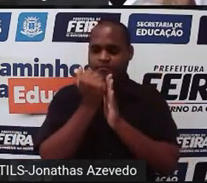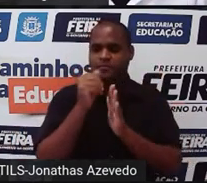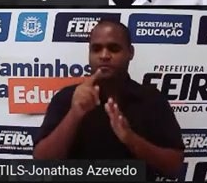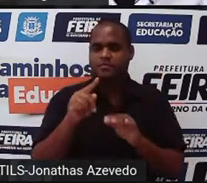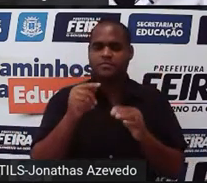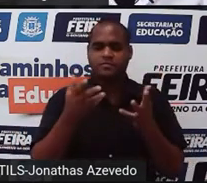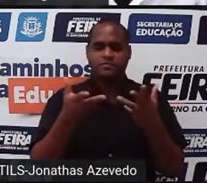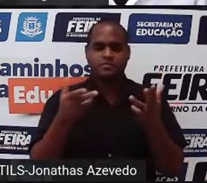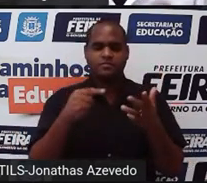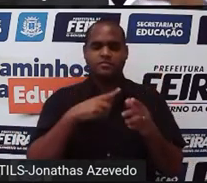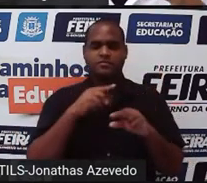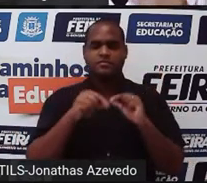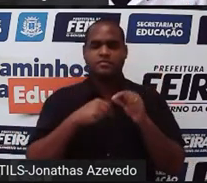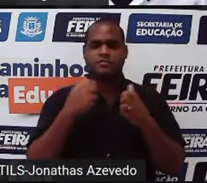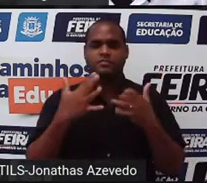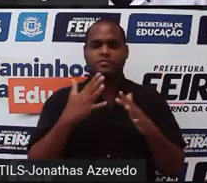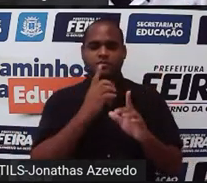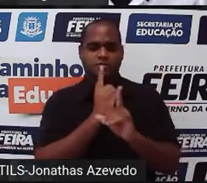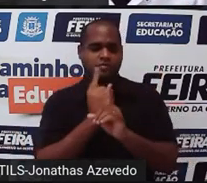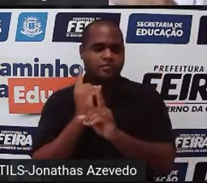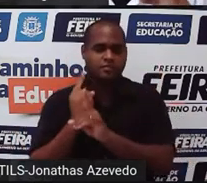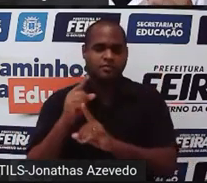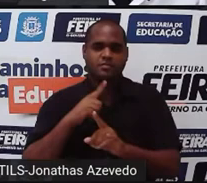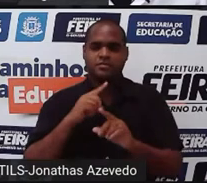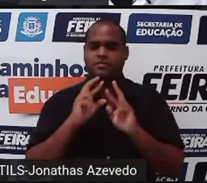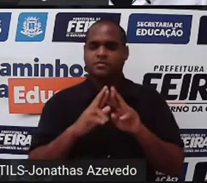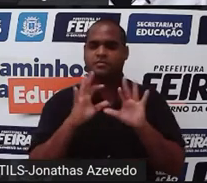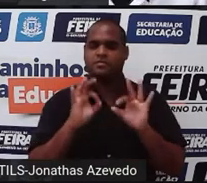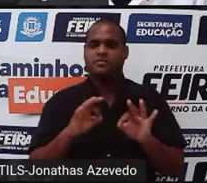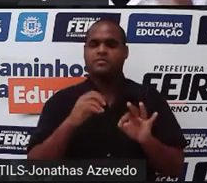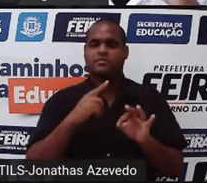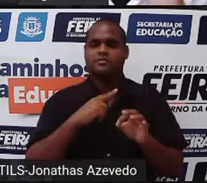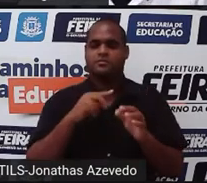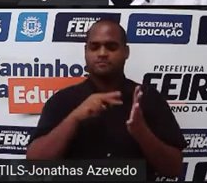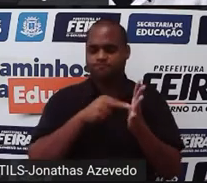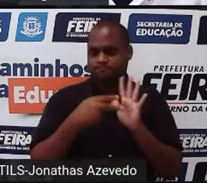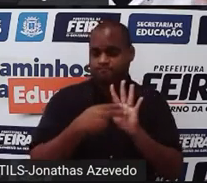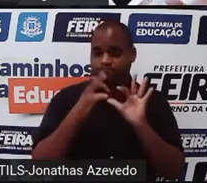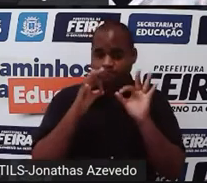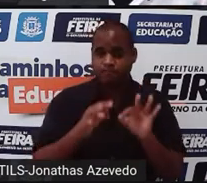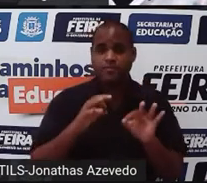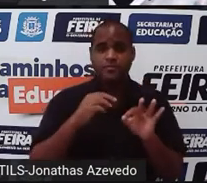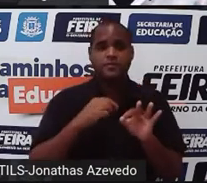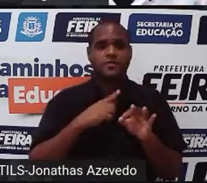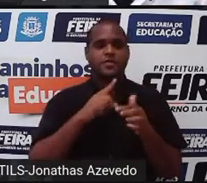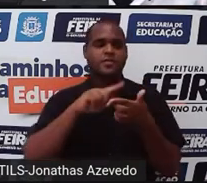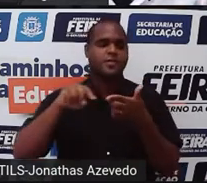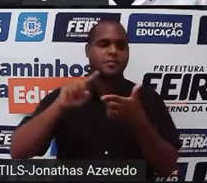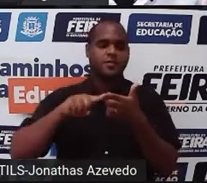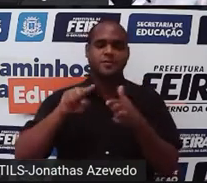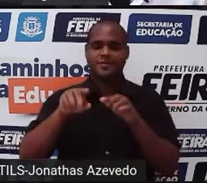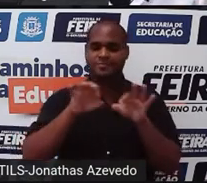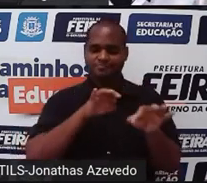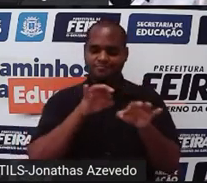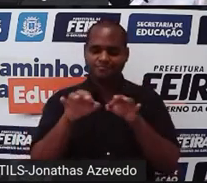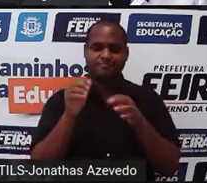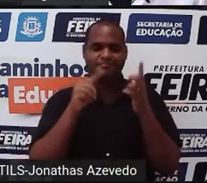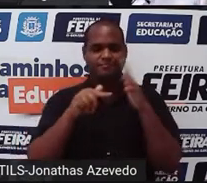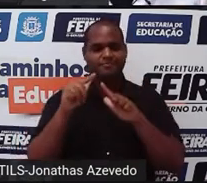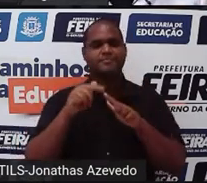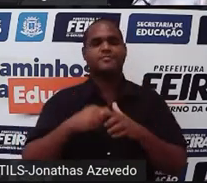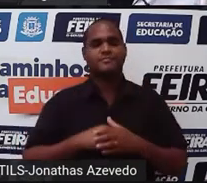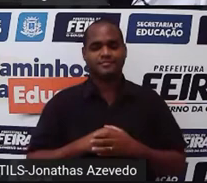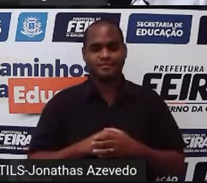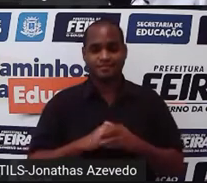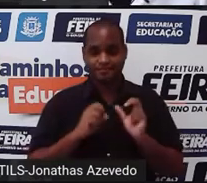de encontrar a resposta correta, uma solução correta para o problema que você estiver resolvendo,